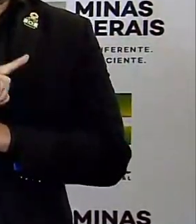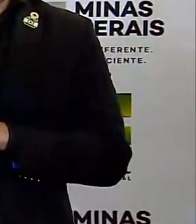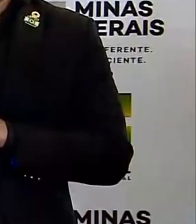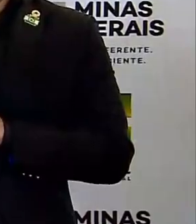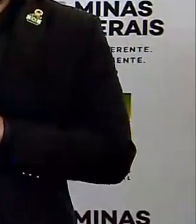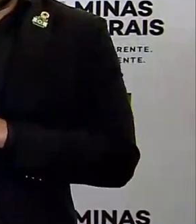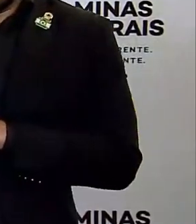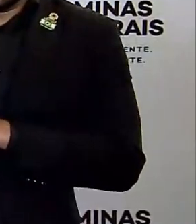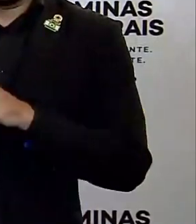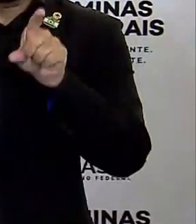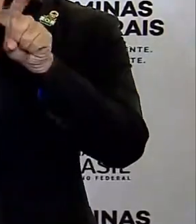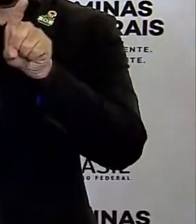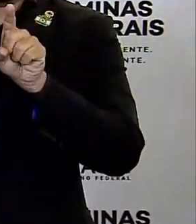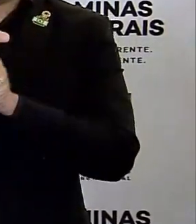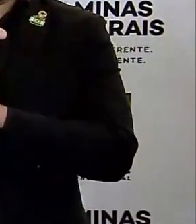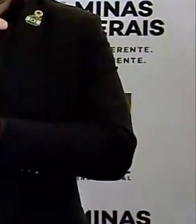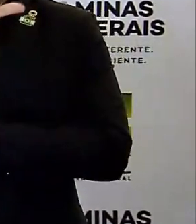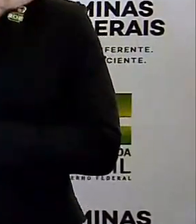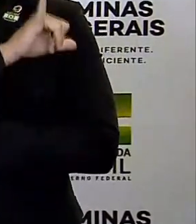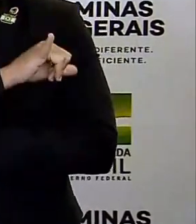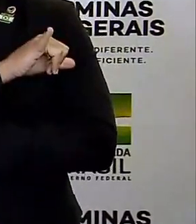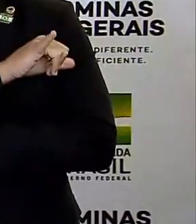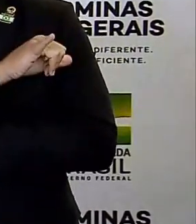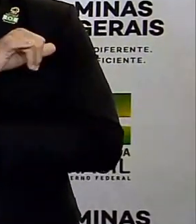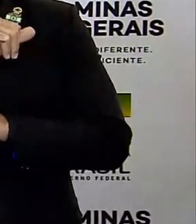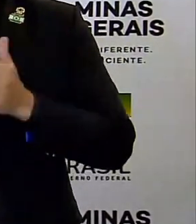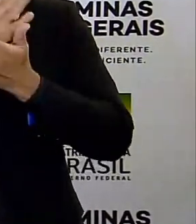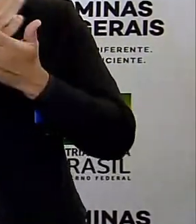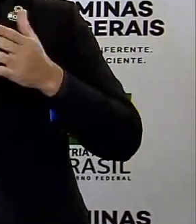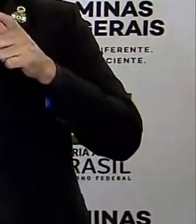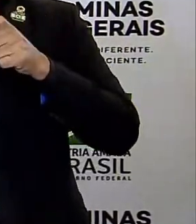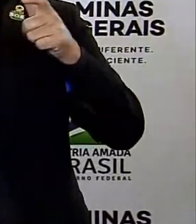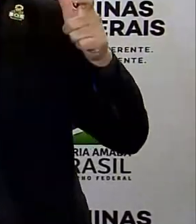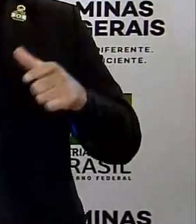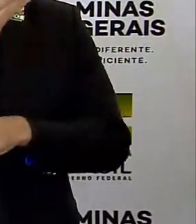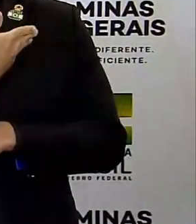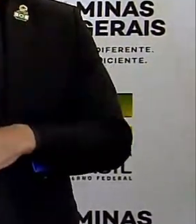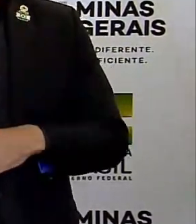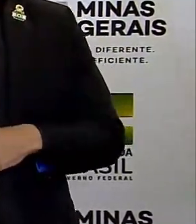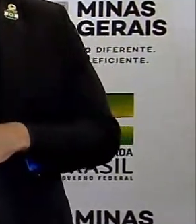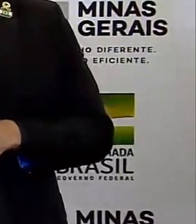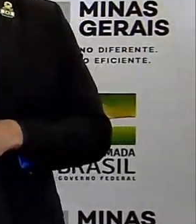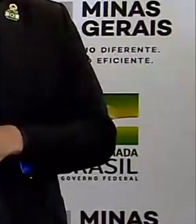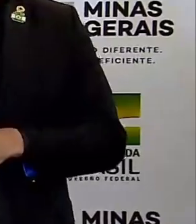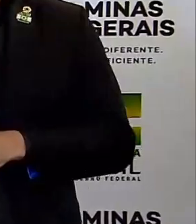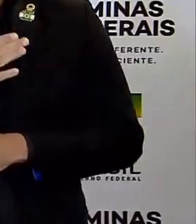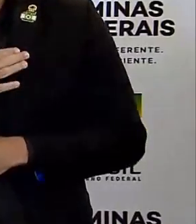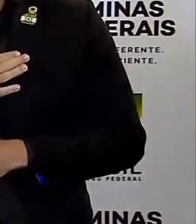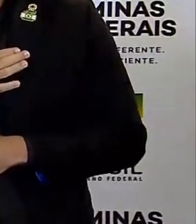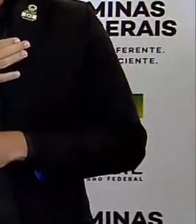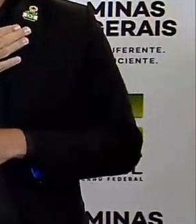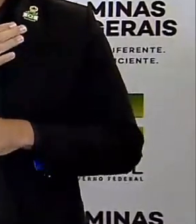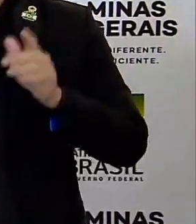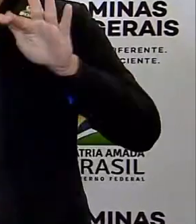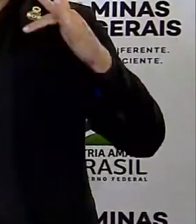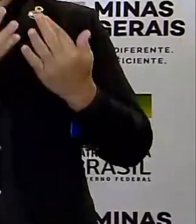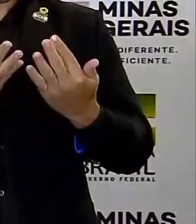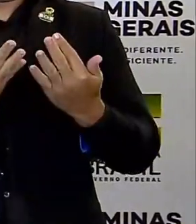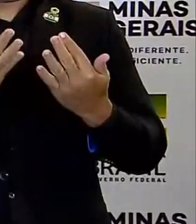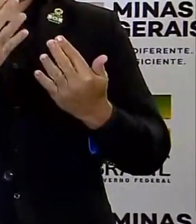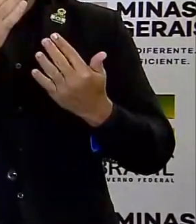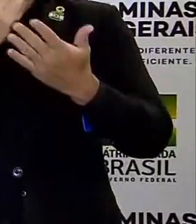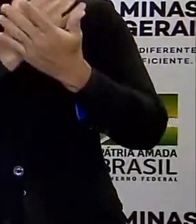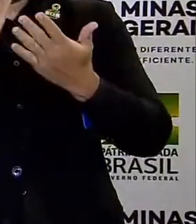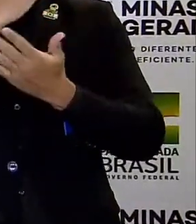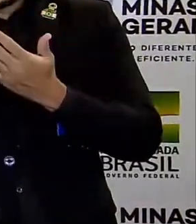do Rio de Janeiro. O governo federal se solidariza com os familiares das vítimas e se coloca ao lado